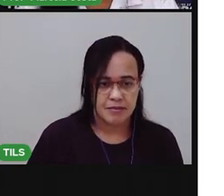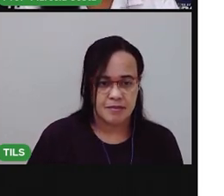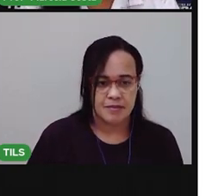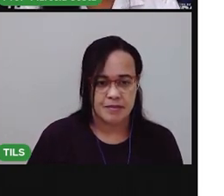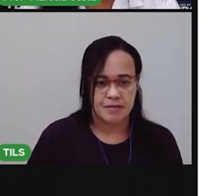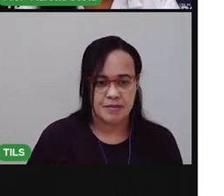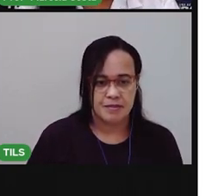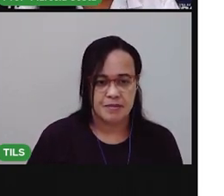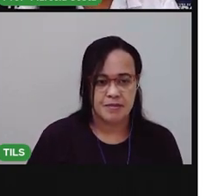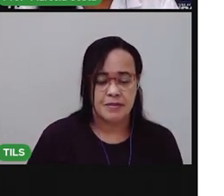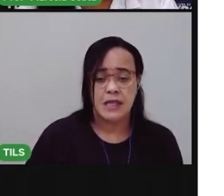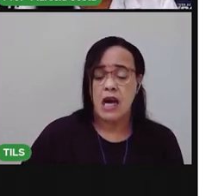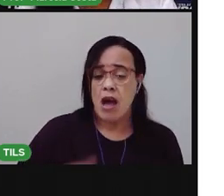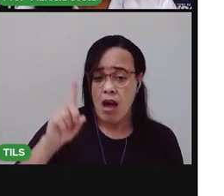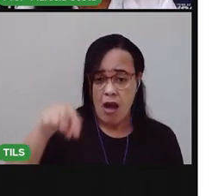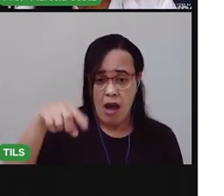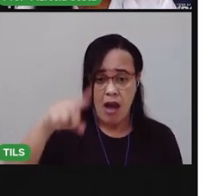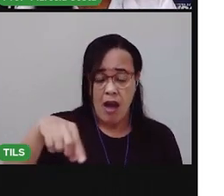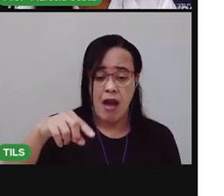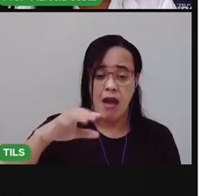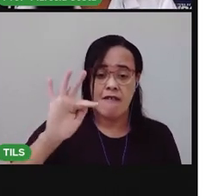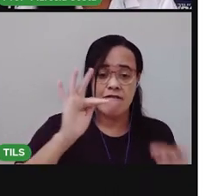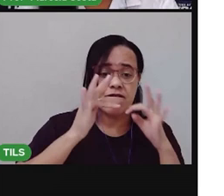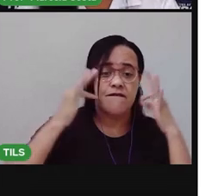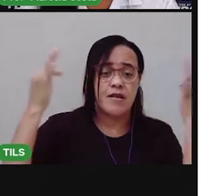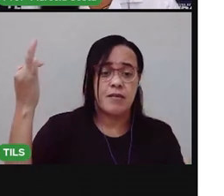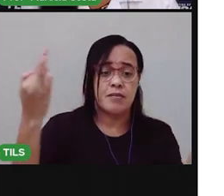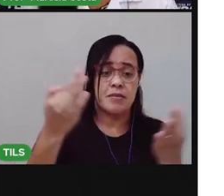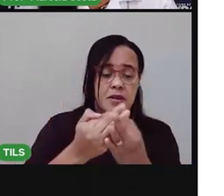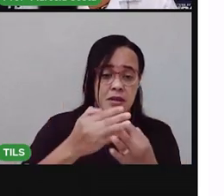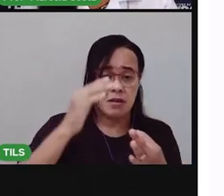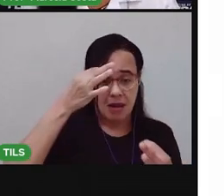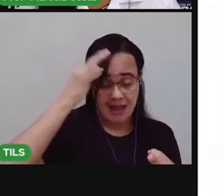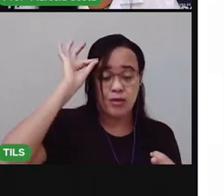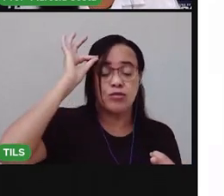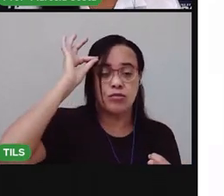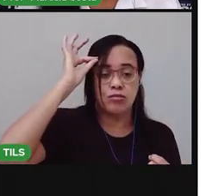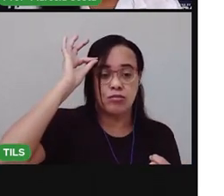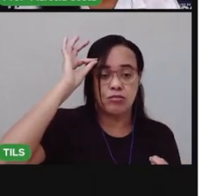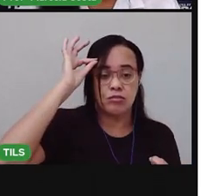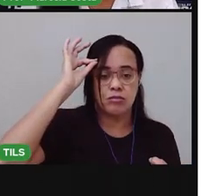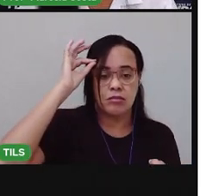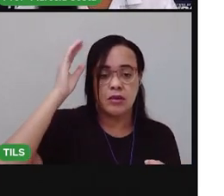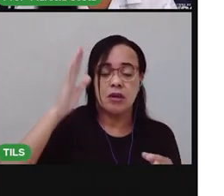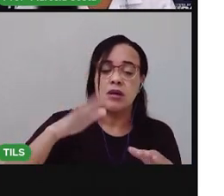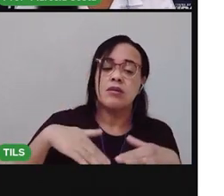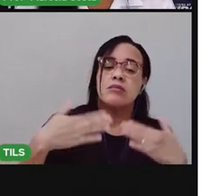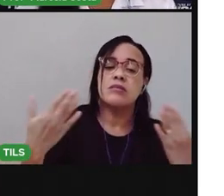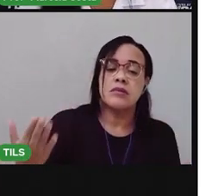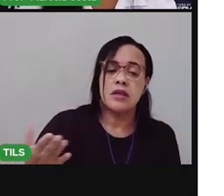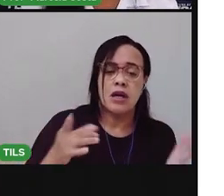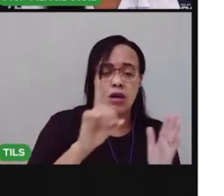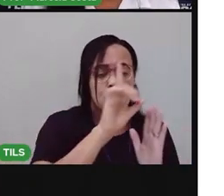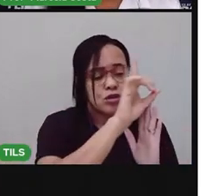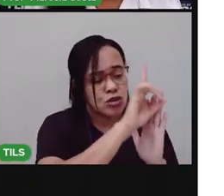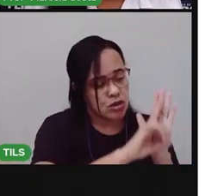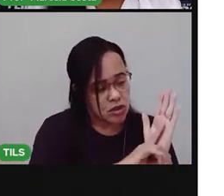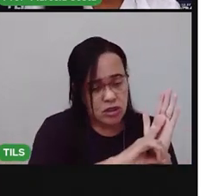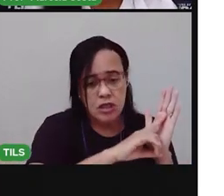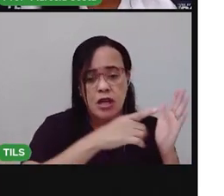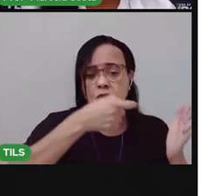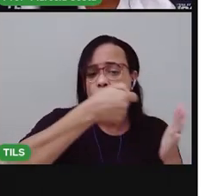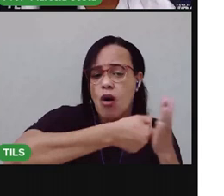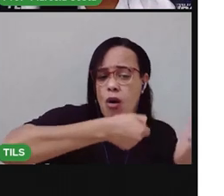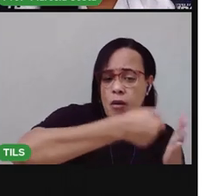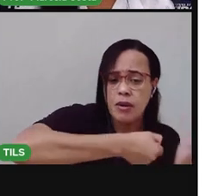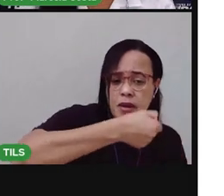É a responsabilidade dos adultos, não é isso? E quais são os direitos e deveres das crianças